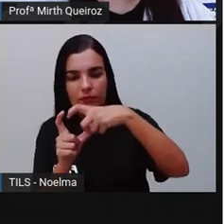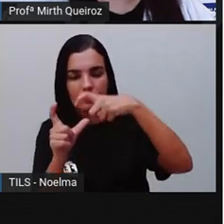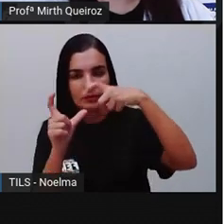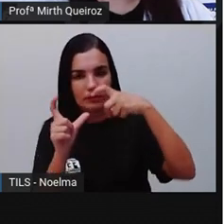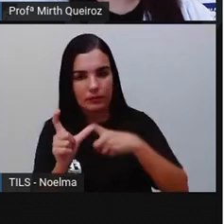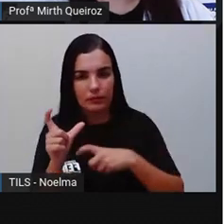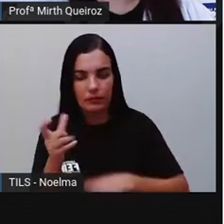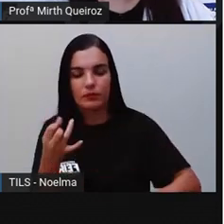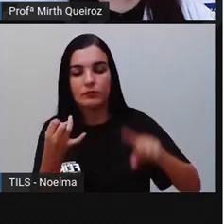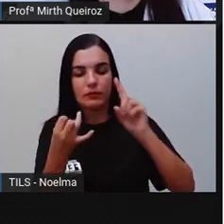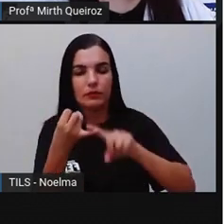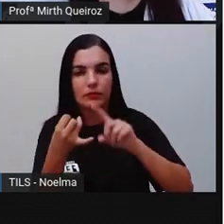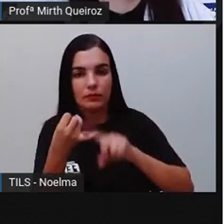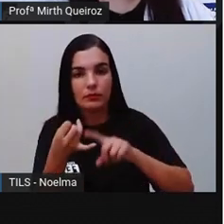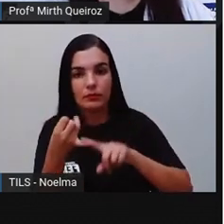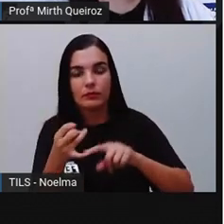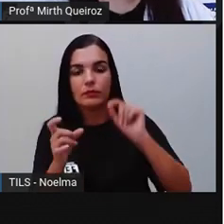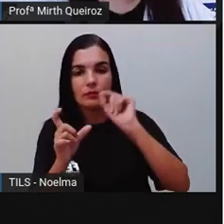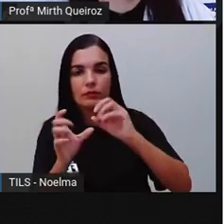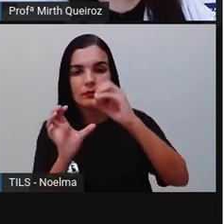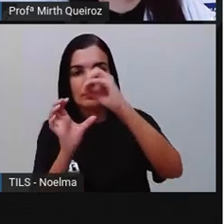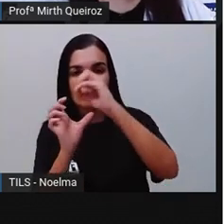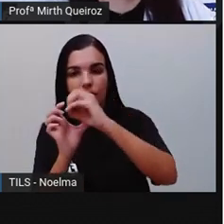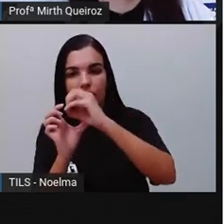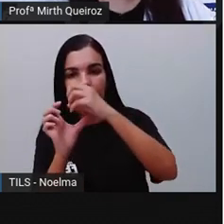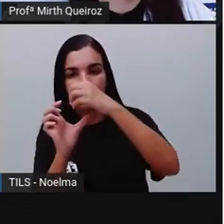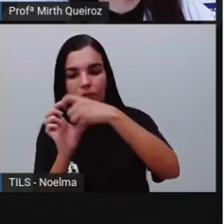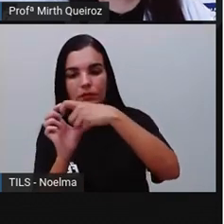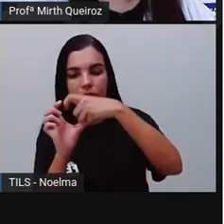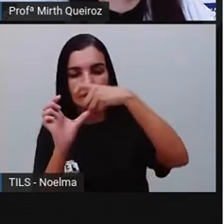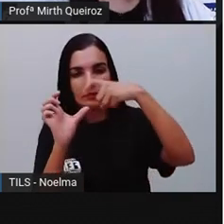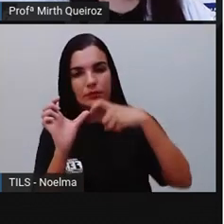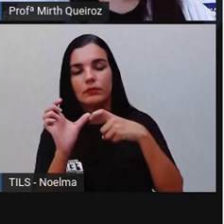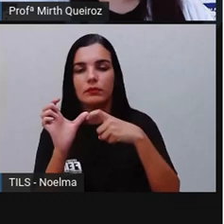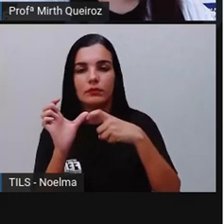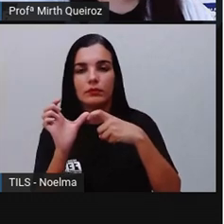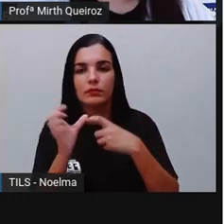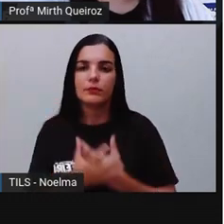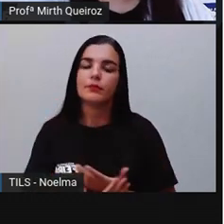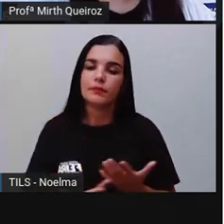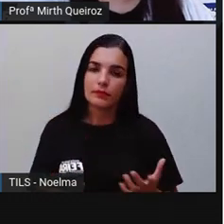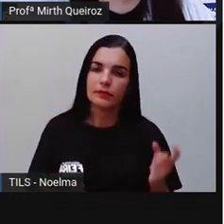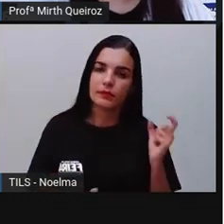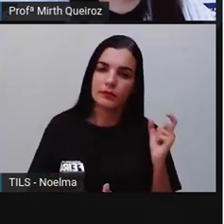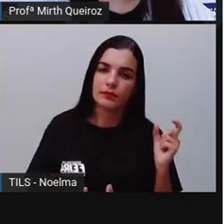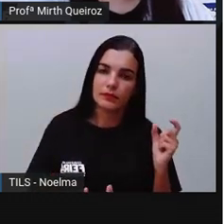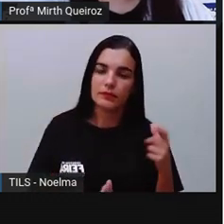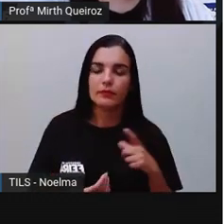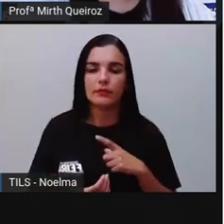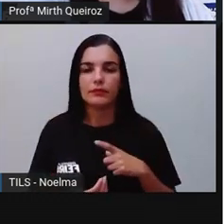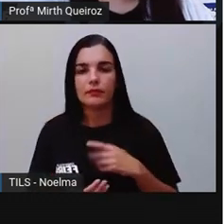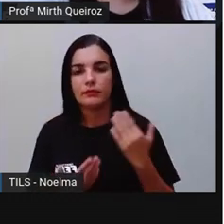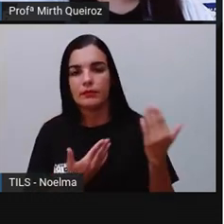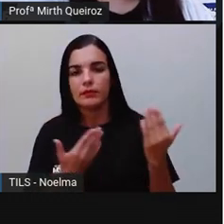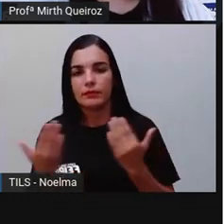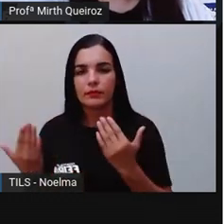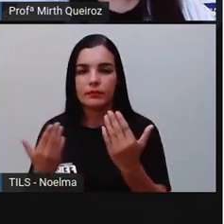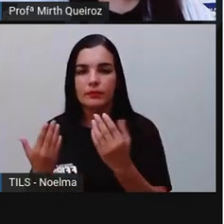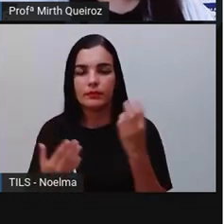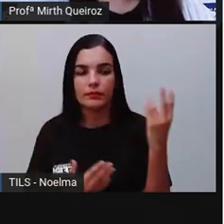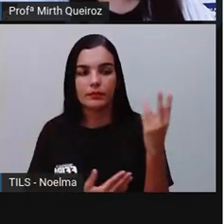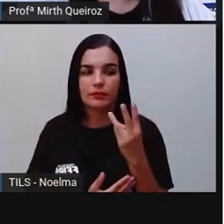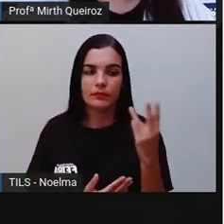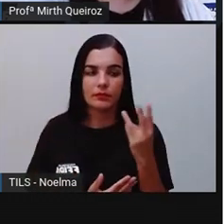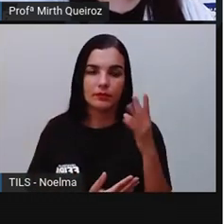palavra máquina. E nós temos aqui uma palavra oxítena, que é a palavra troféu.